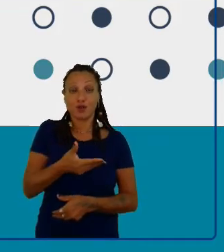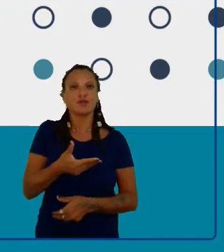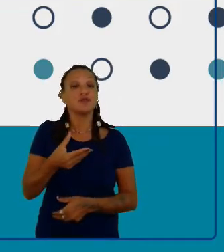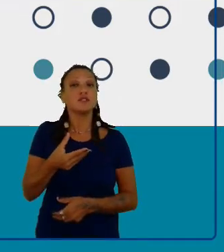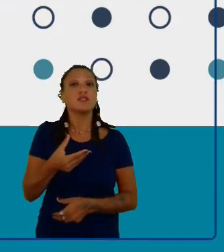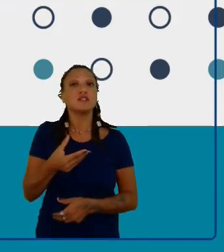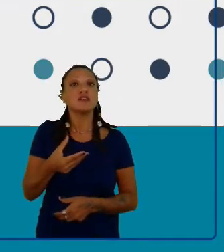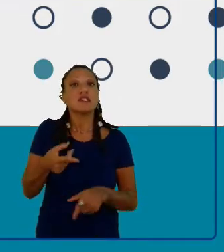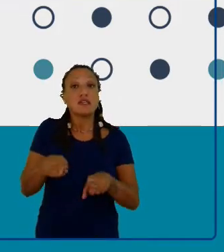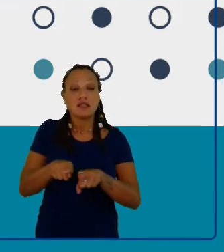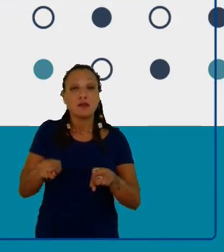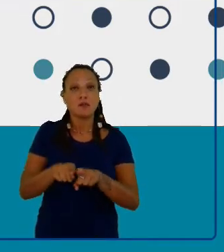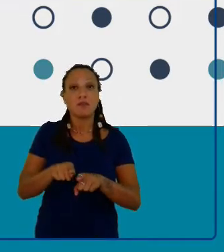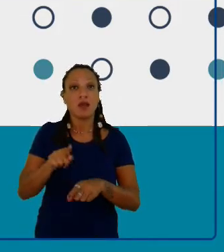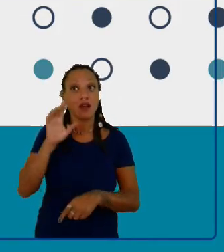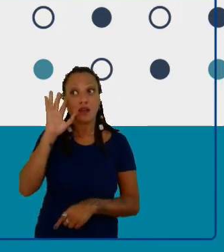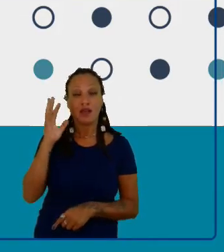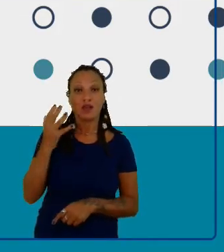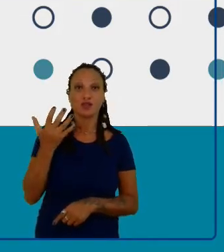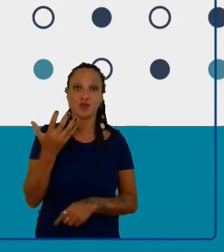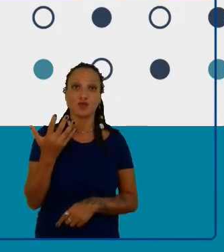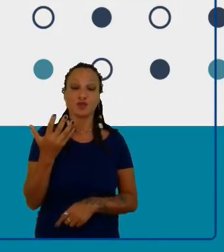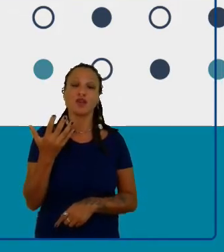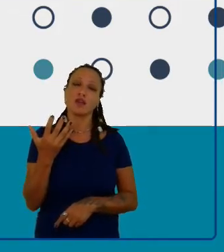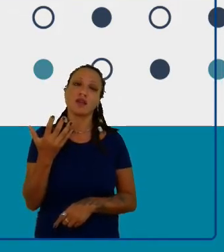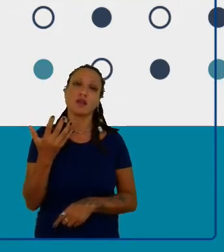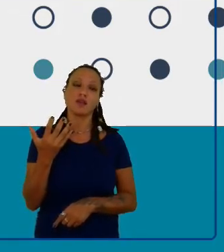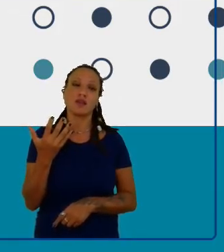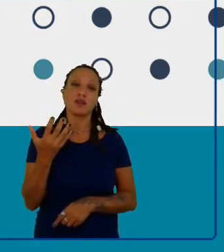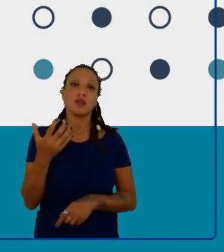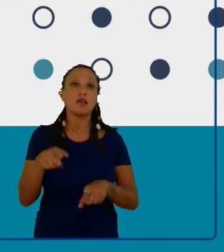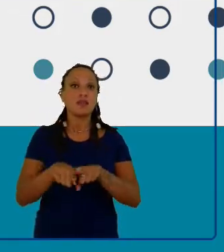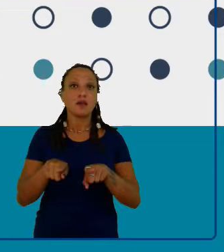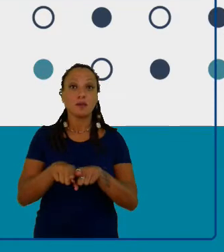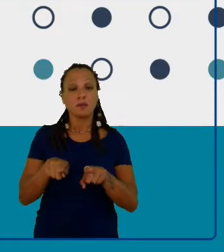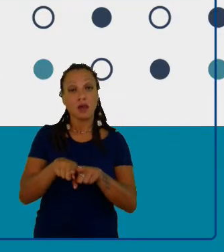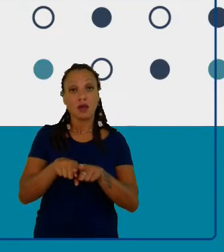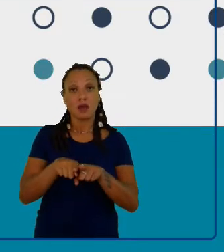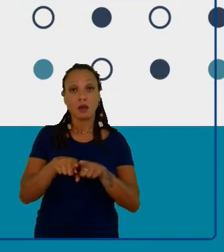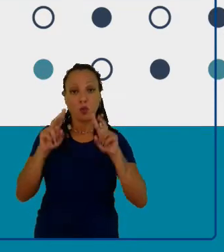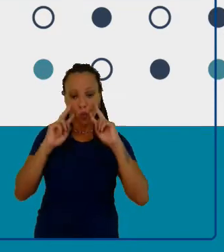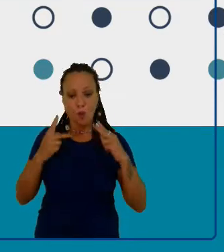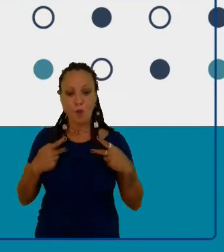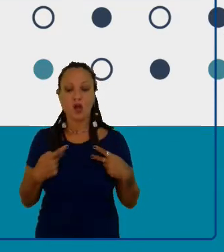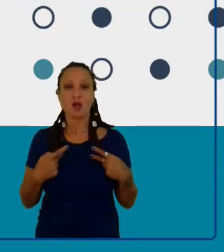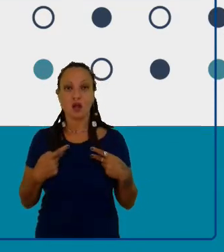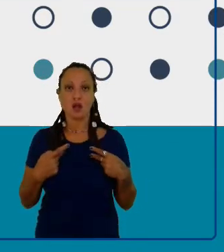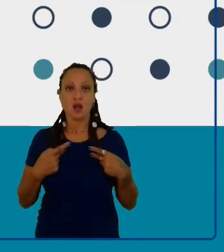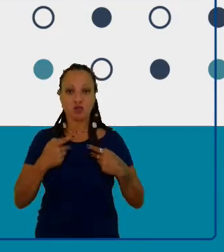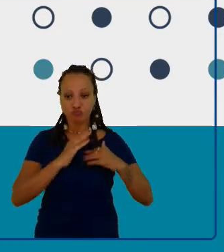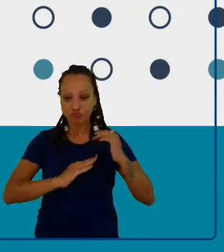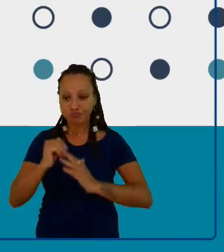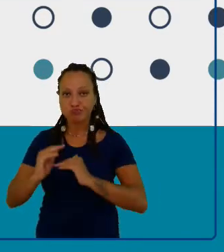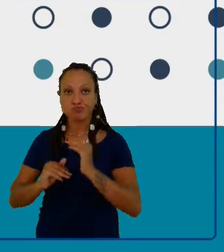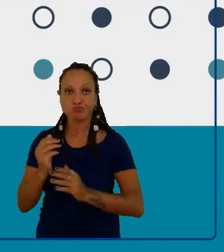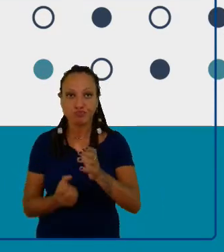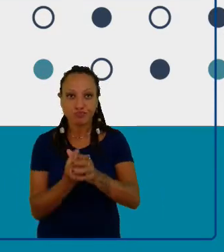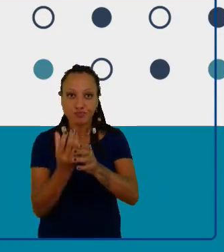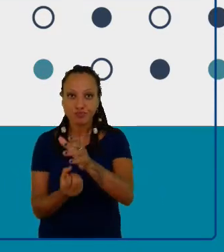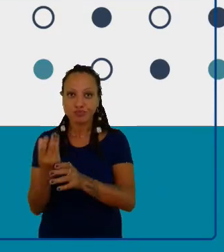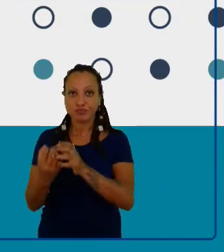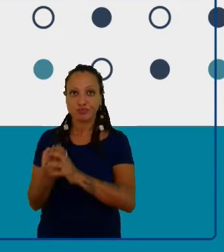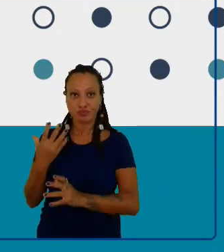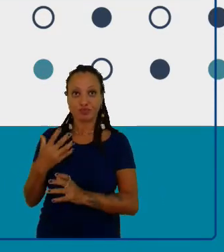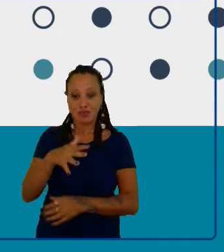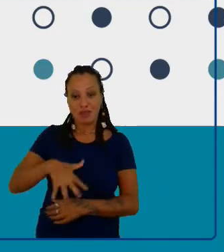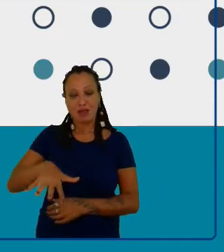mas também para buscar realização humana dentro desse espaço que a ciência nos possibilita.